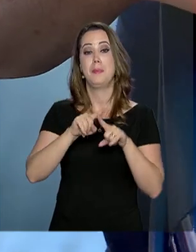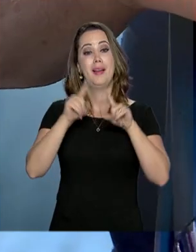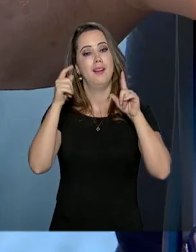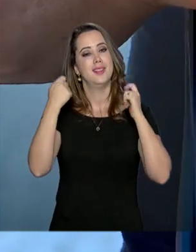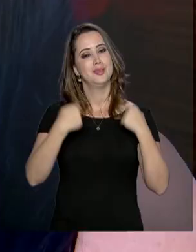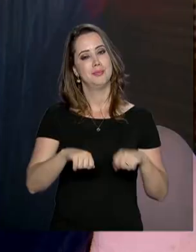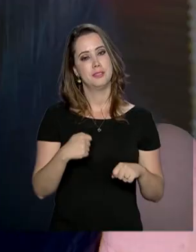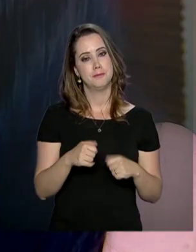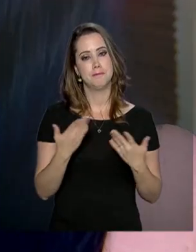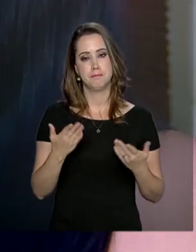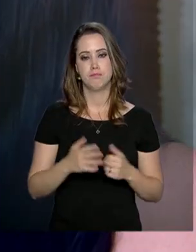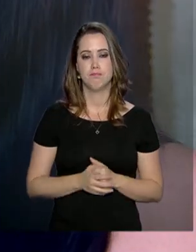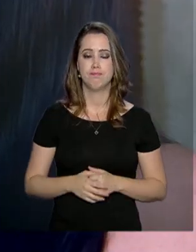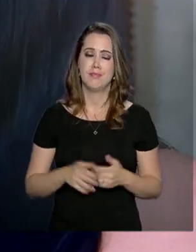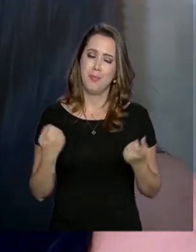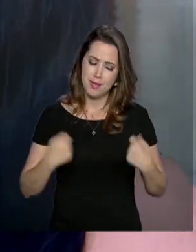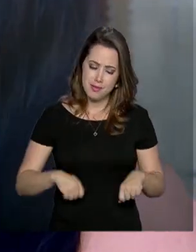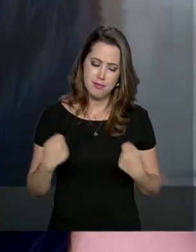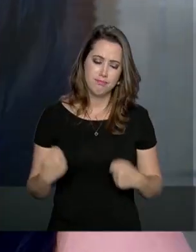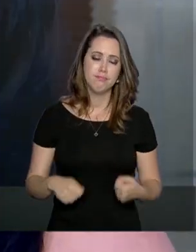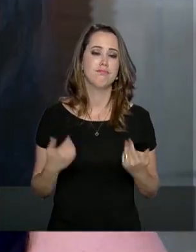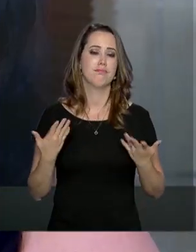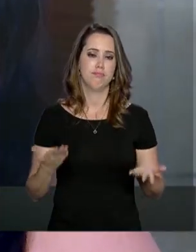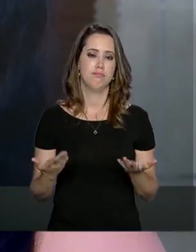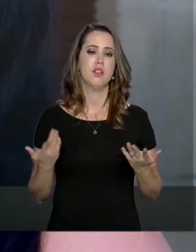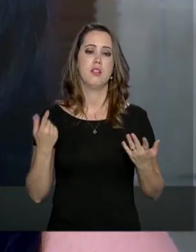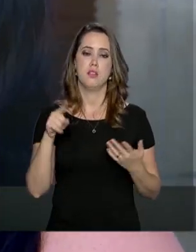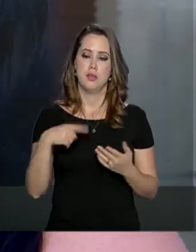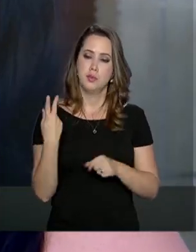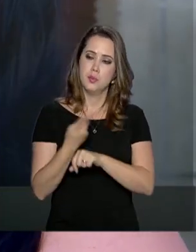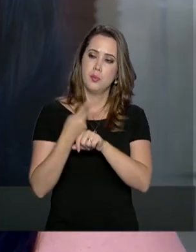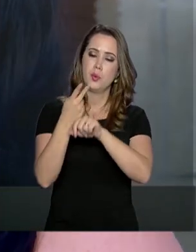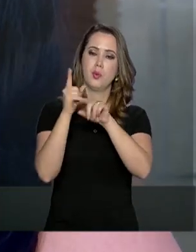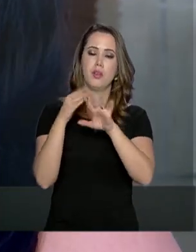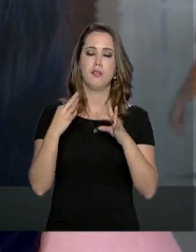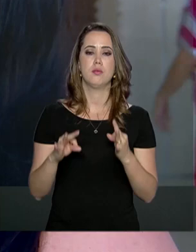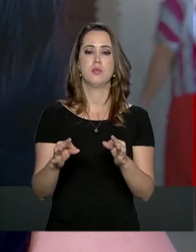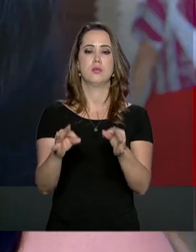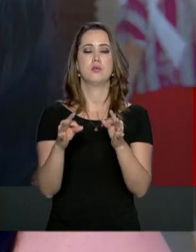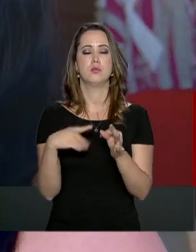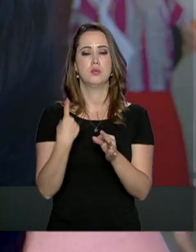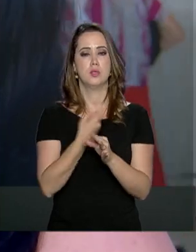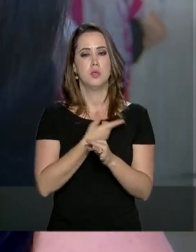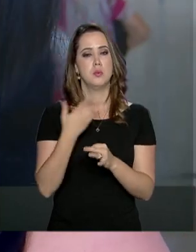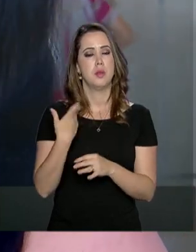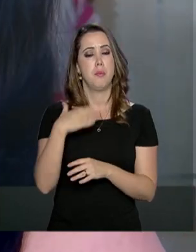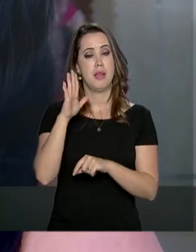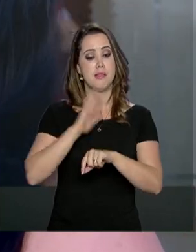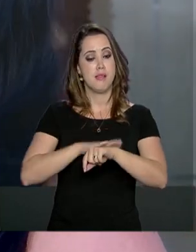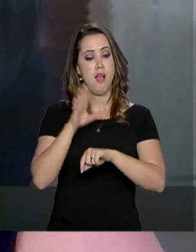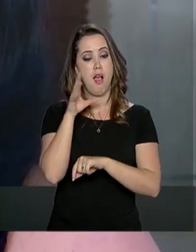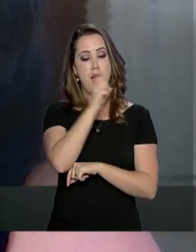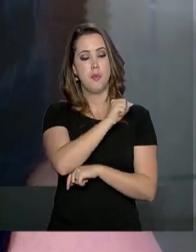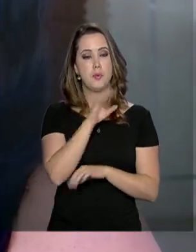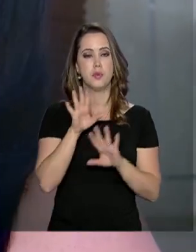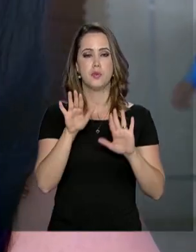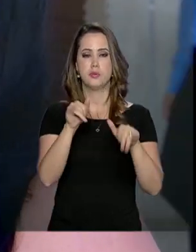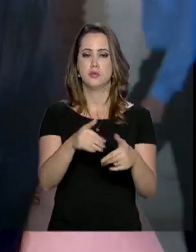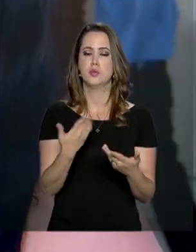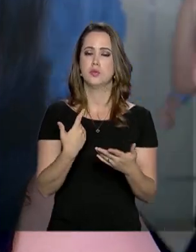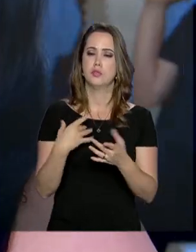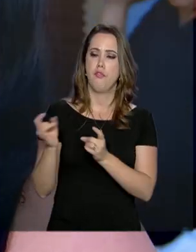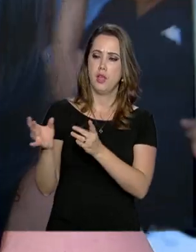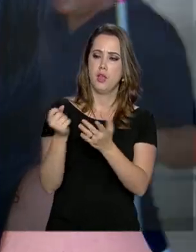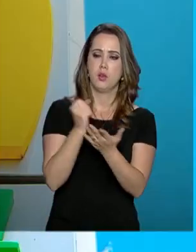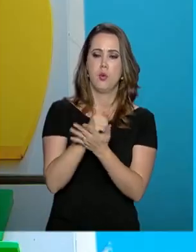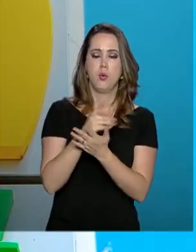necessário, não é? É um mal necessário, né? Precisa. A gente tem que recorrer à tecnologia justamente para ganhar tempo, para poder fechar os negócios,